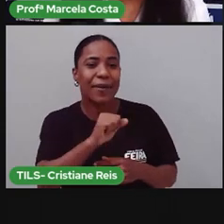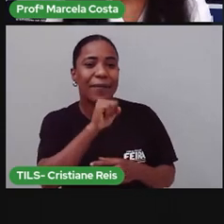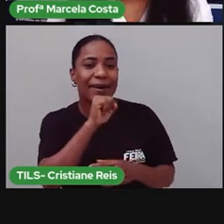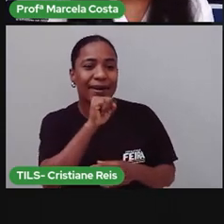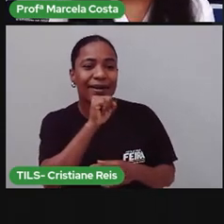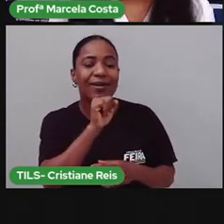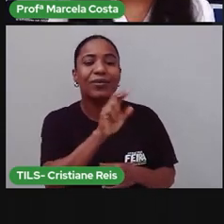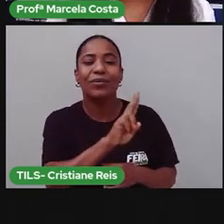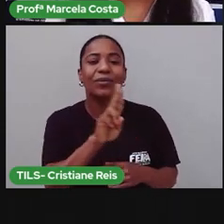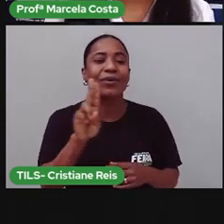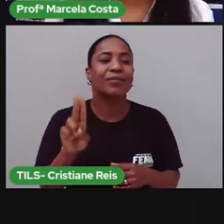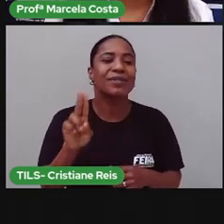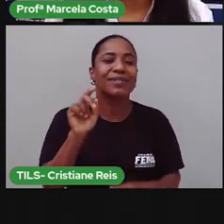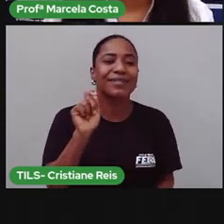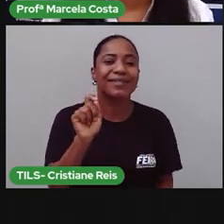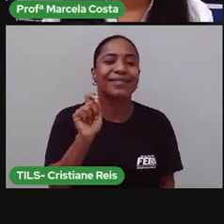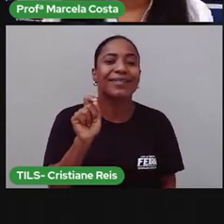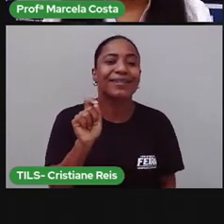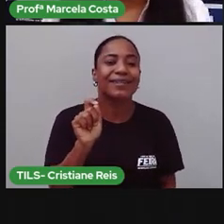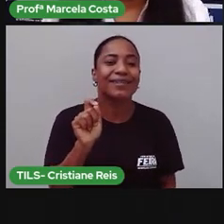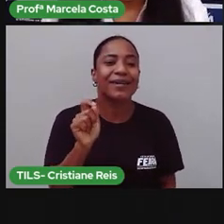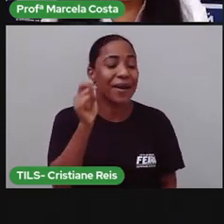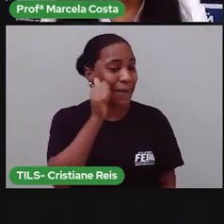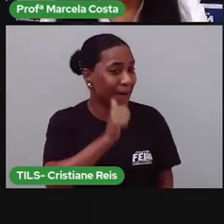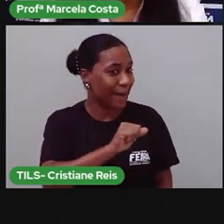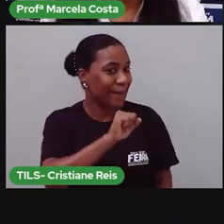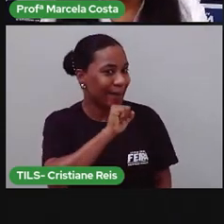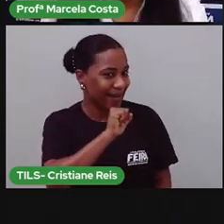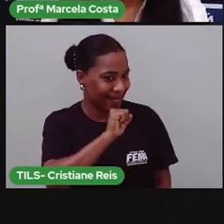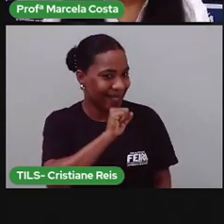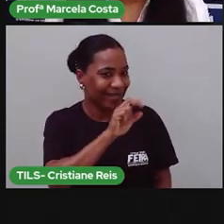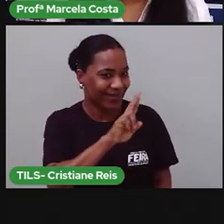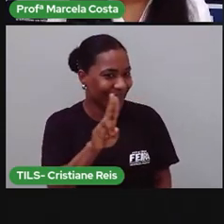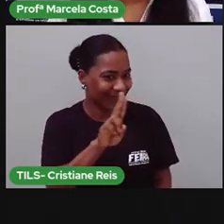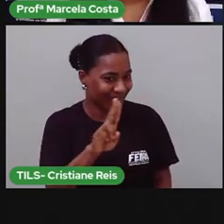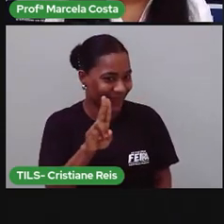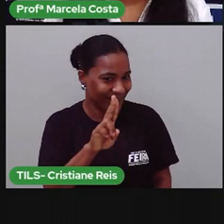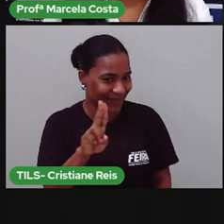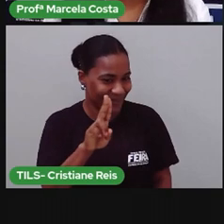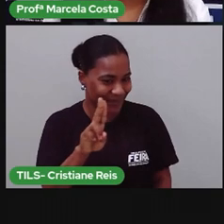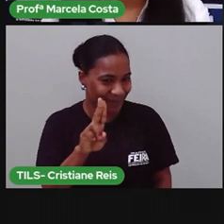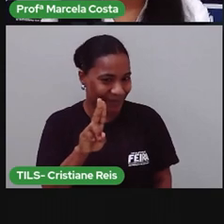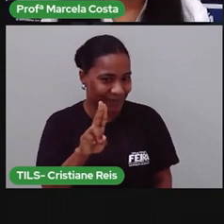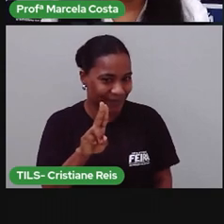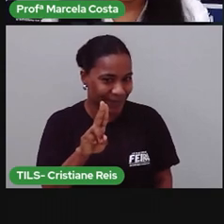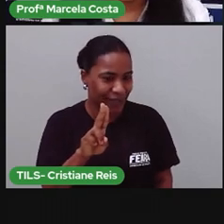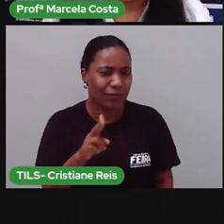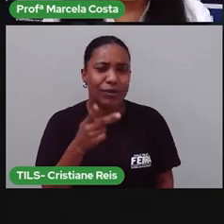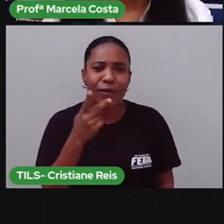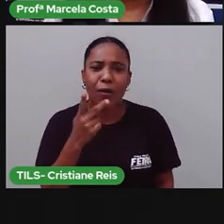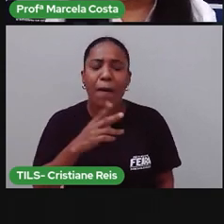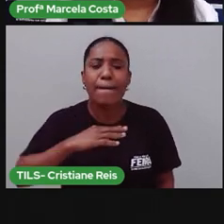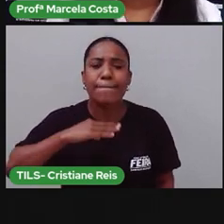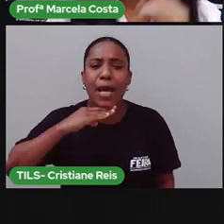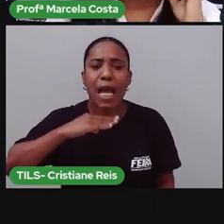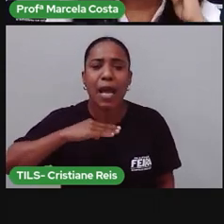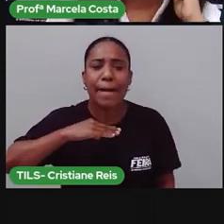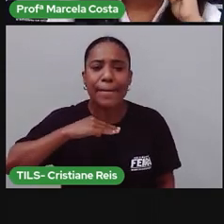então primeiro a gente escreve o nome mamãe. Quando eu falo mamãe,